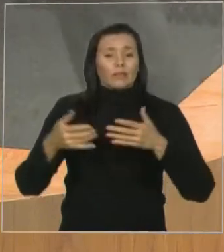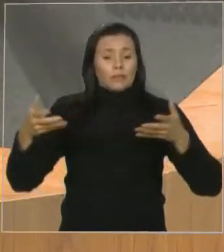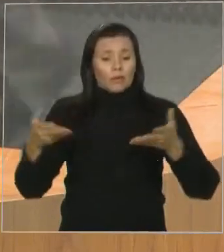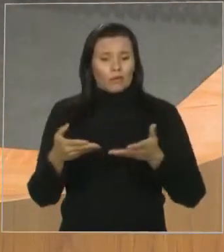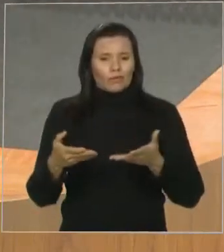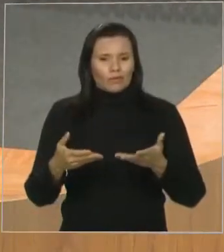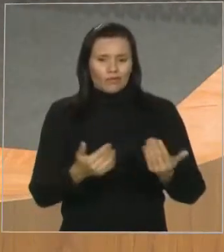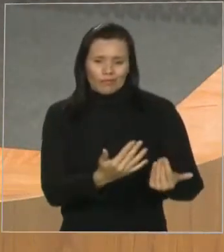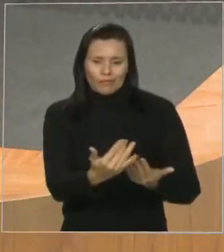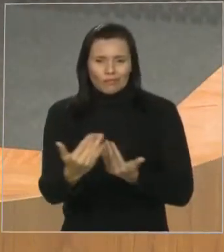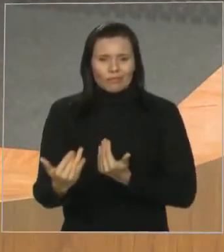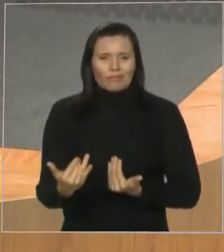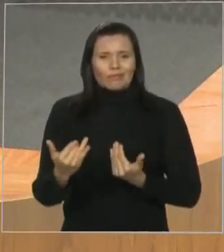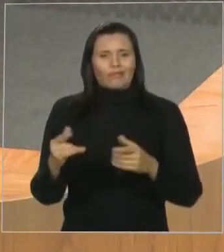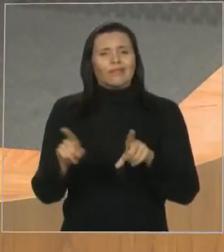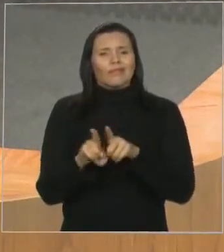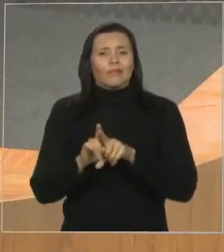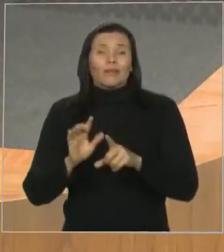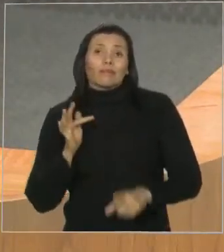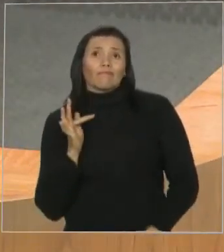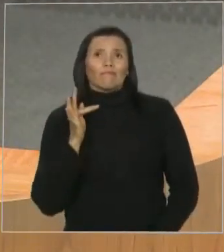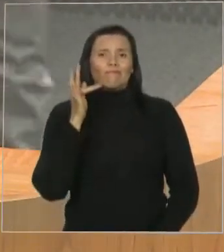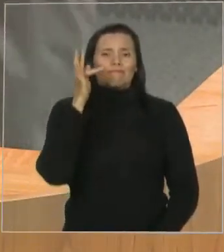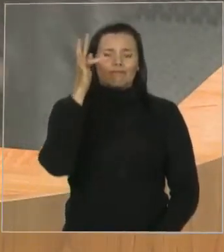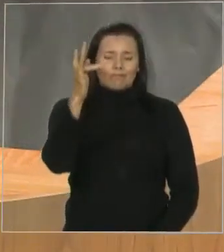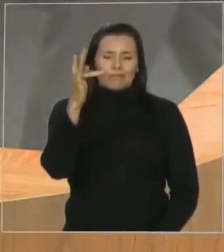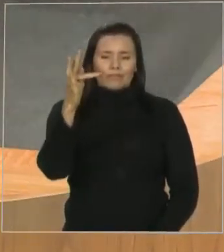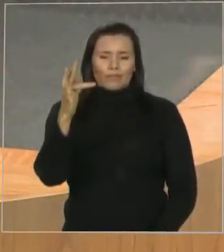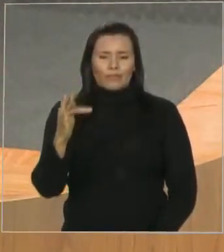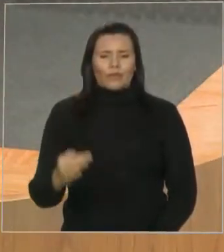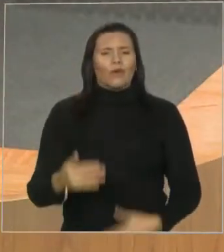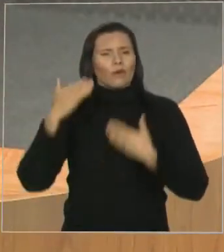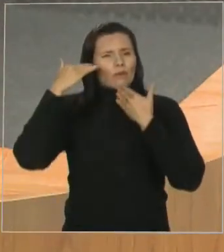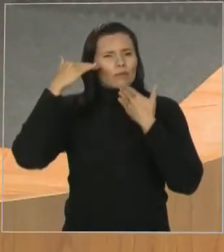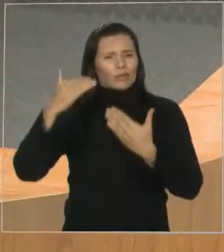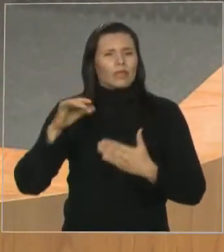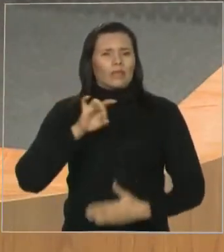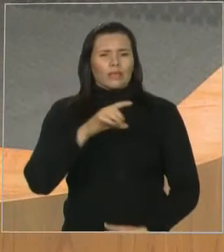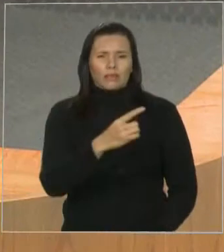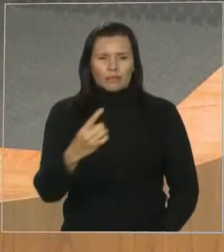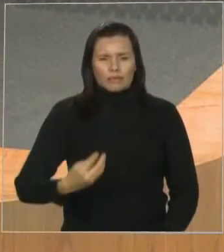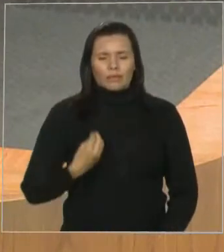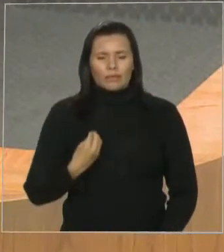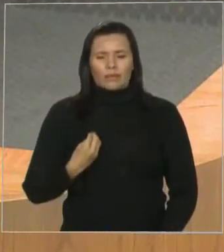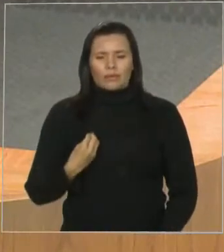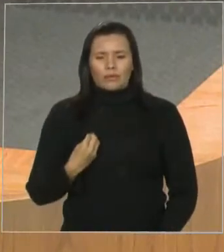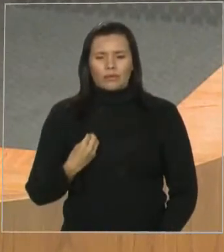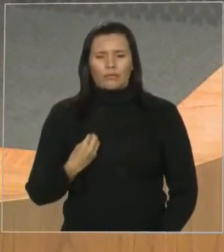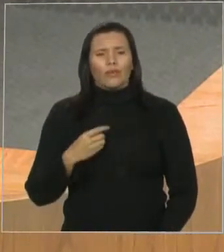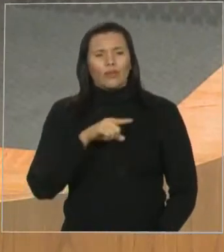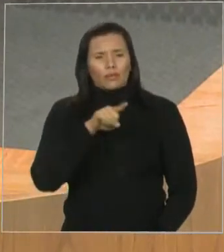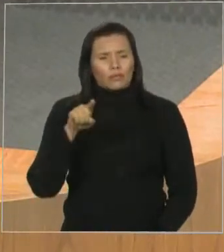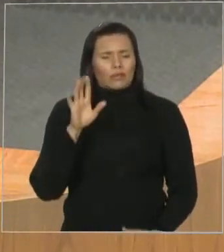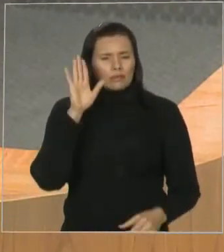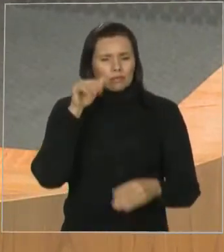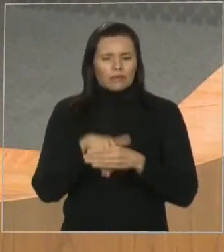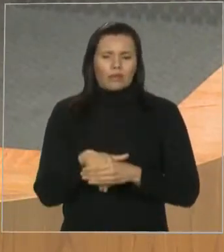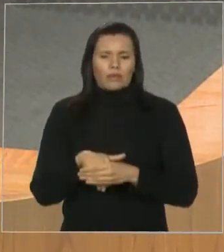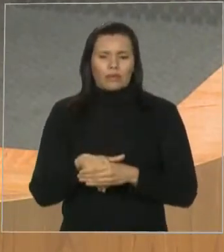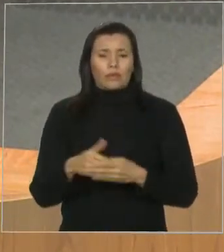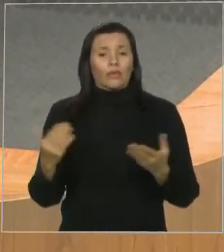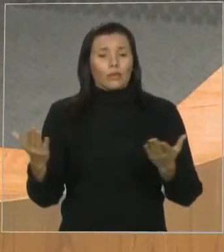imensamente a participação de todos, pela decisão aqui tomada, que agora fica instituído.